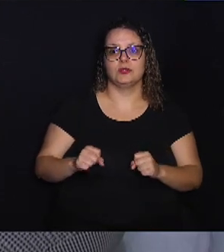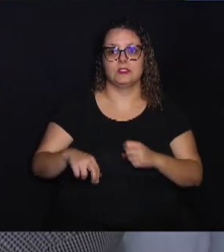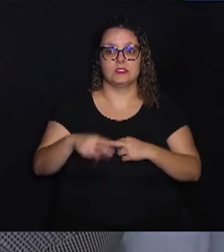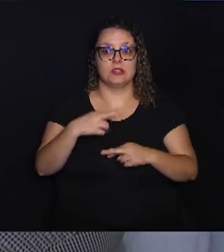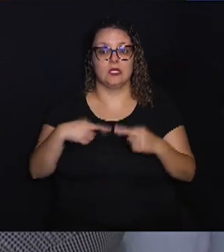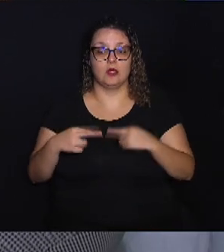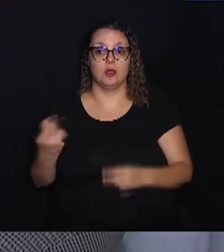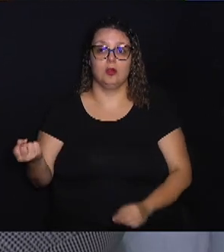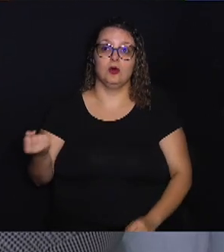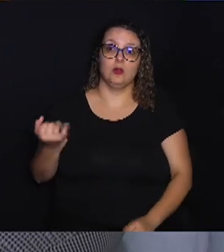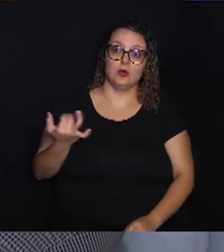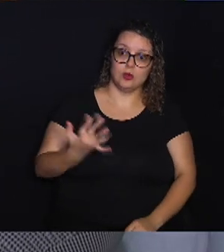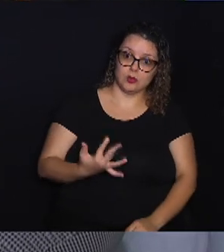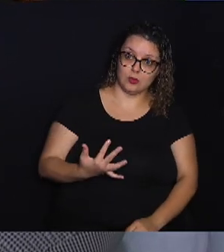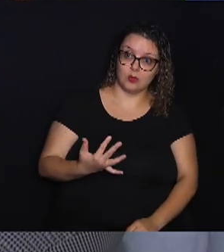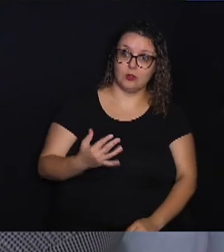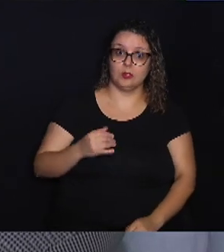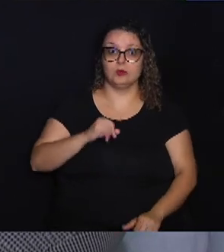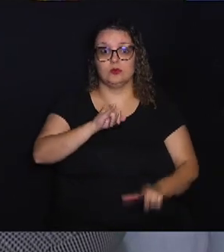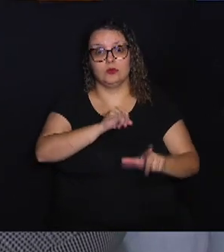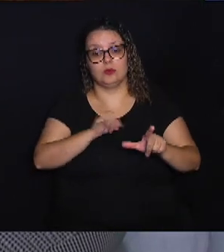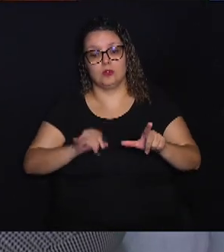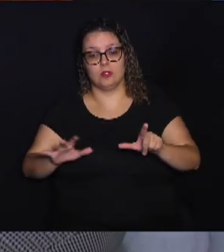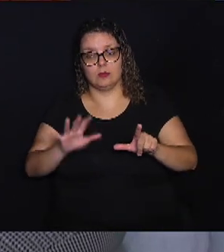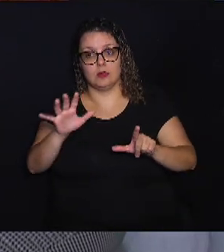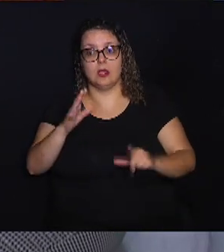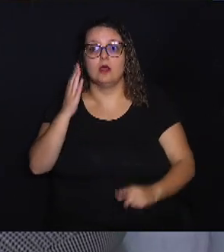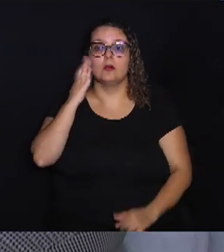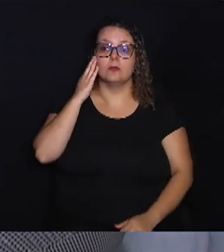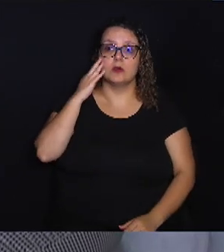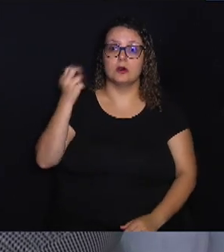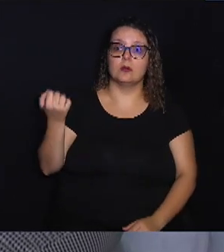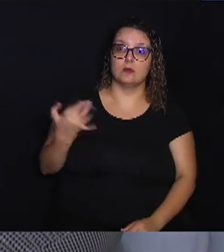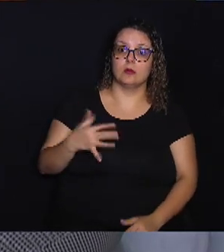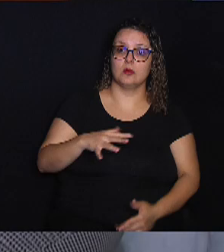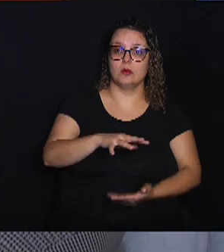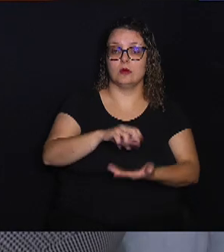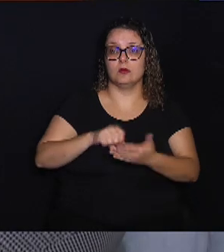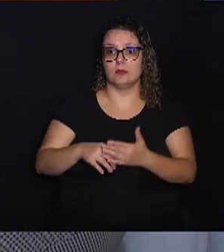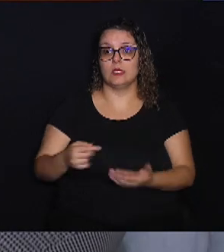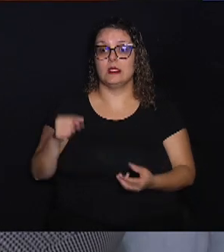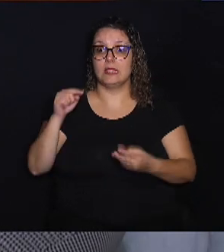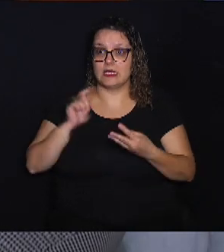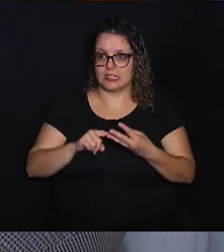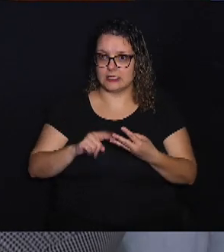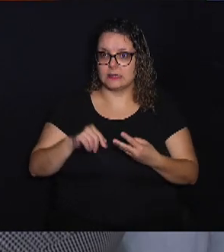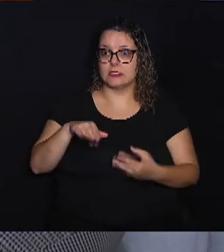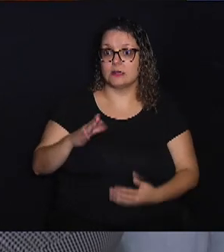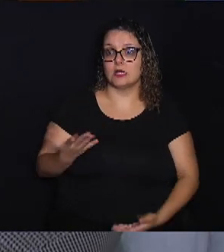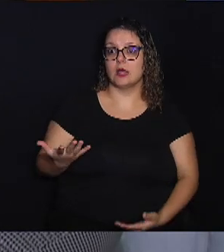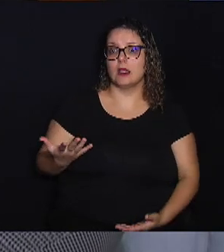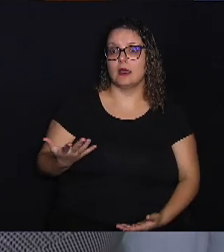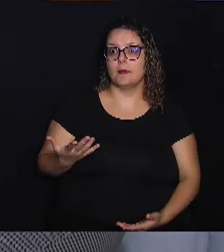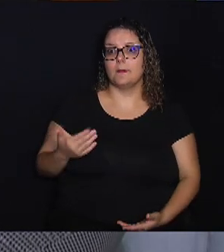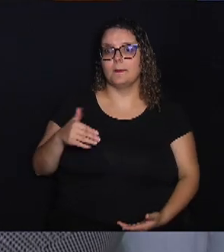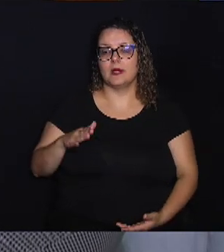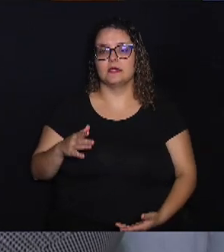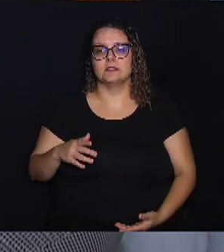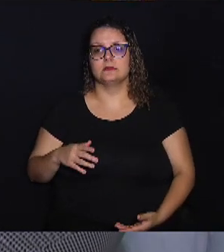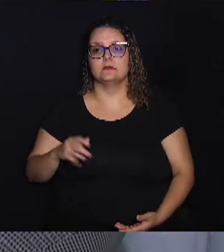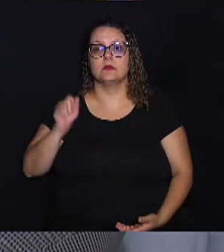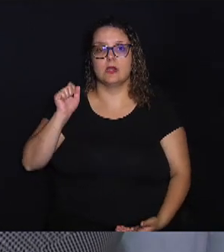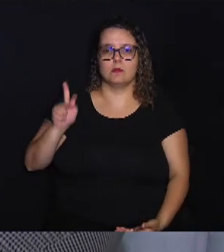de quanto está a inflação para saber quanto você vai sacar. Esse aqui, ele é muito recomendado para a aposentadoria.